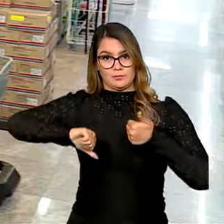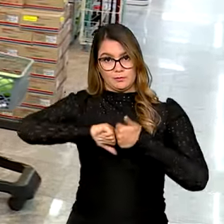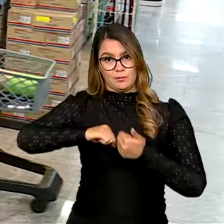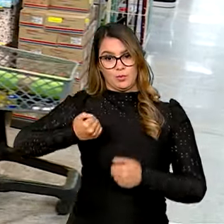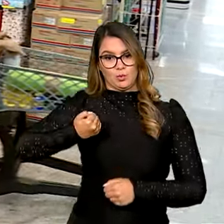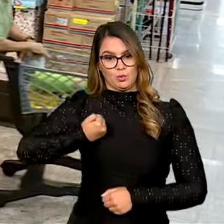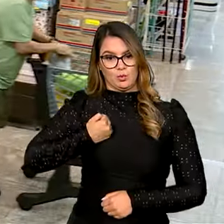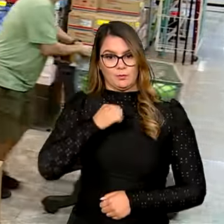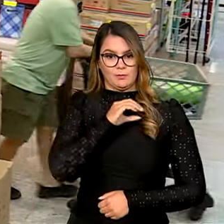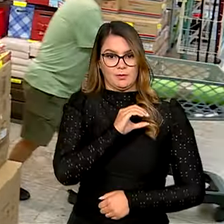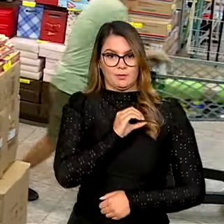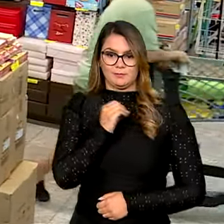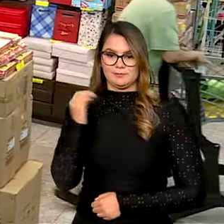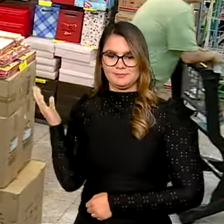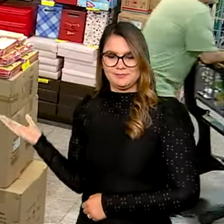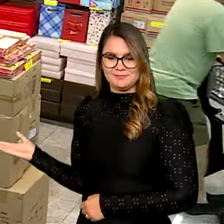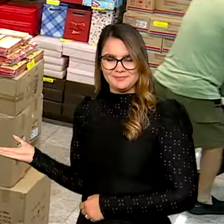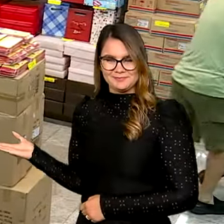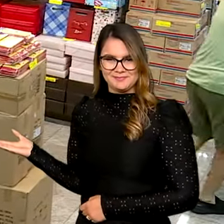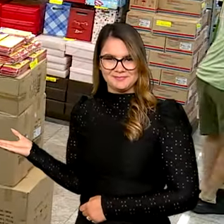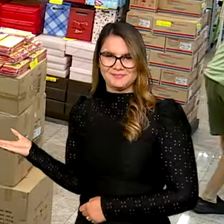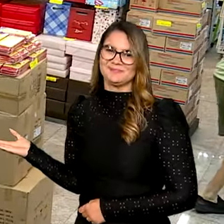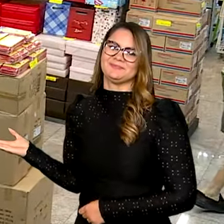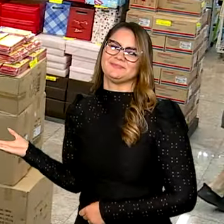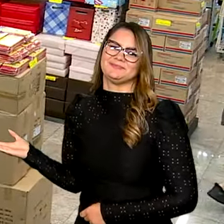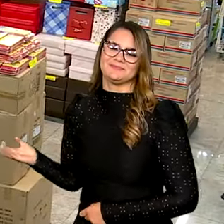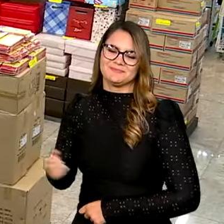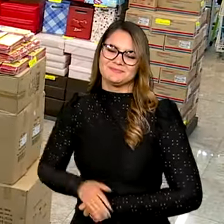0800 285 1818.